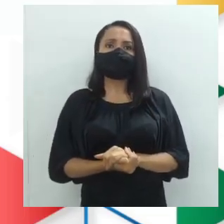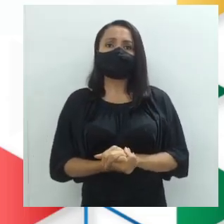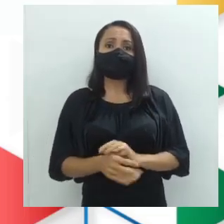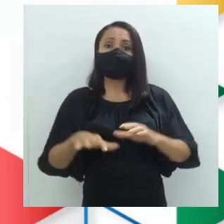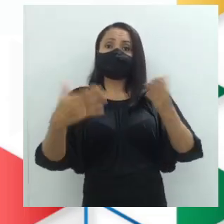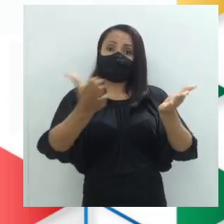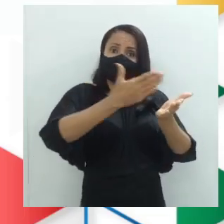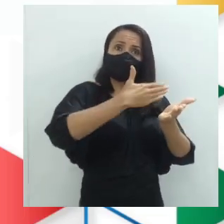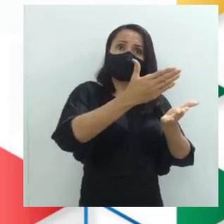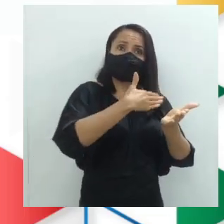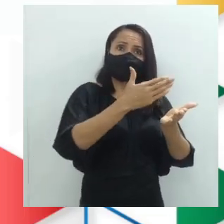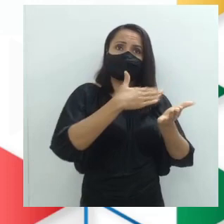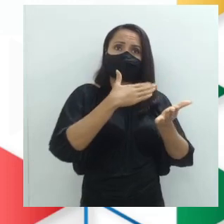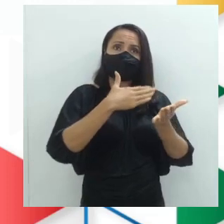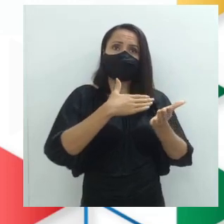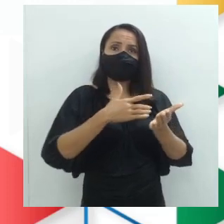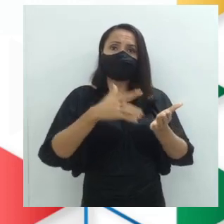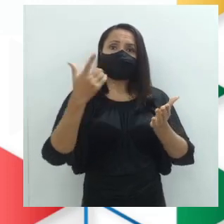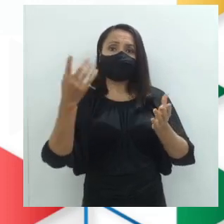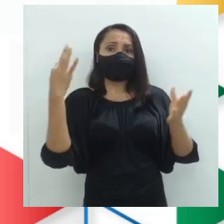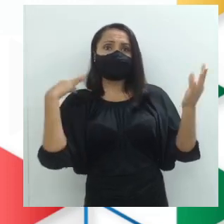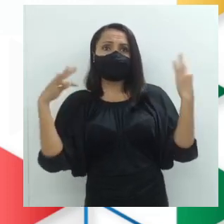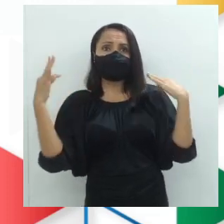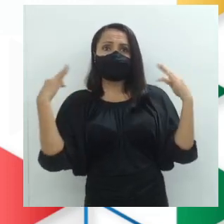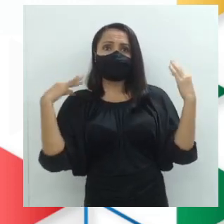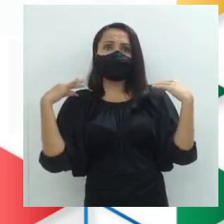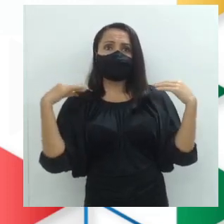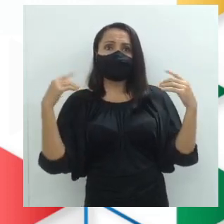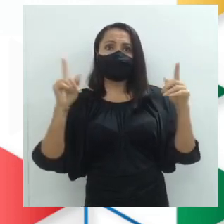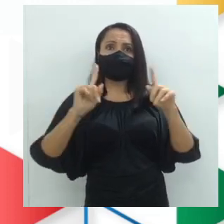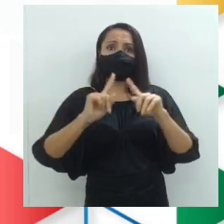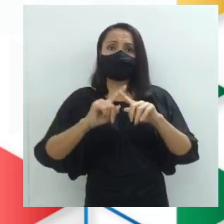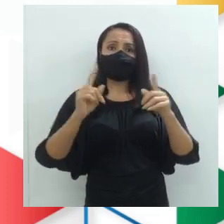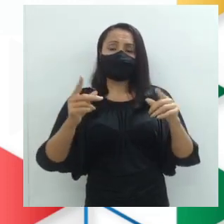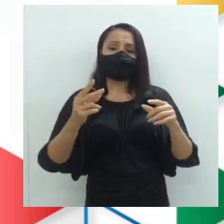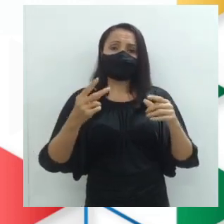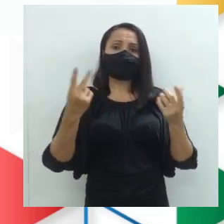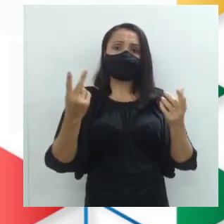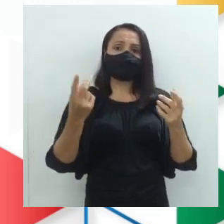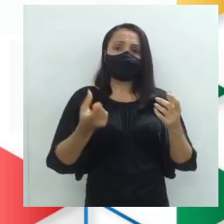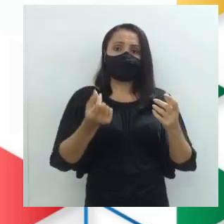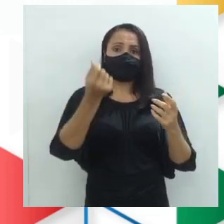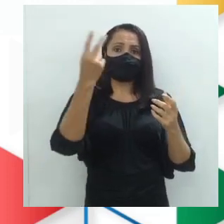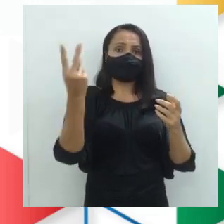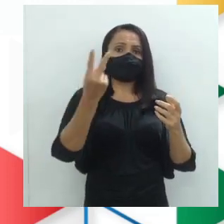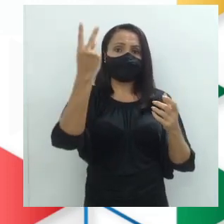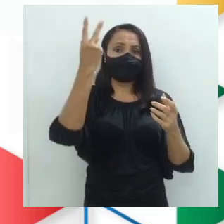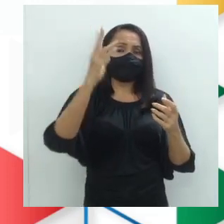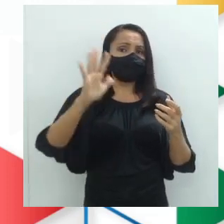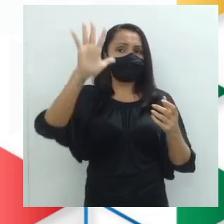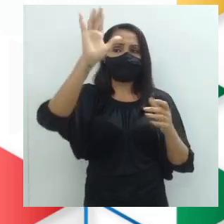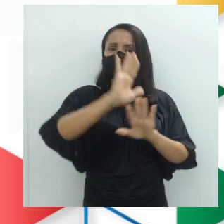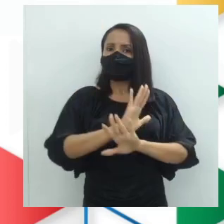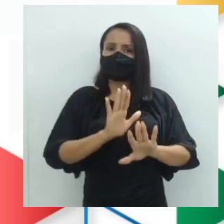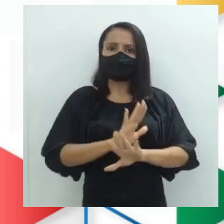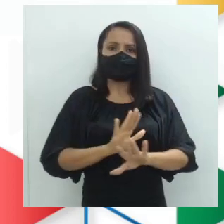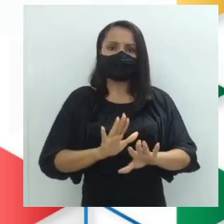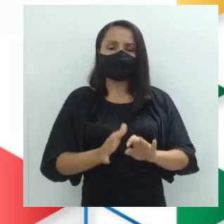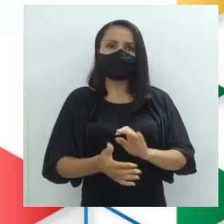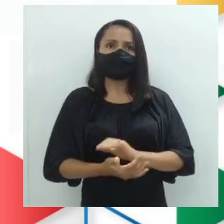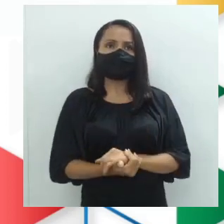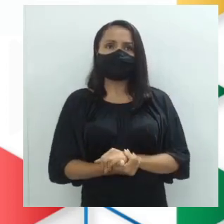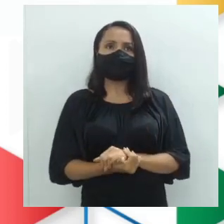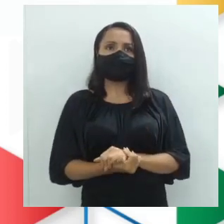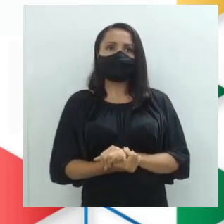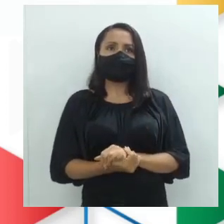Apesar de o caderno ser para turistas, não vamos aumentar o preço. Por que isso? Apesar de o caderno. Segundo,